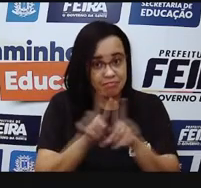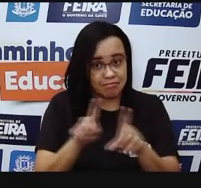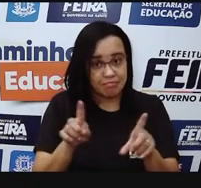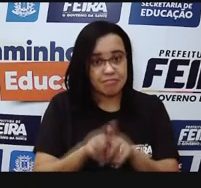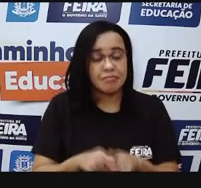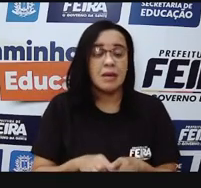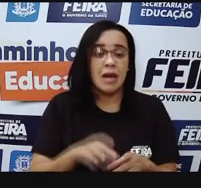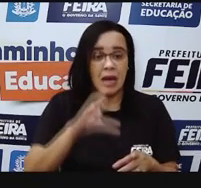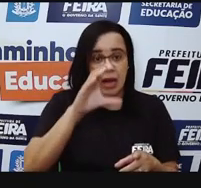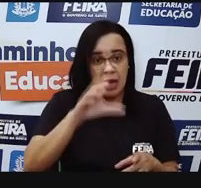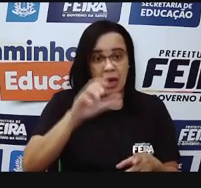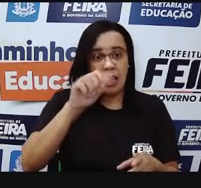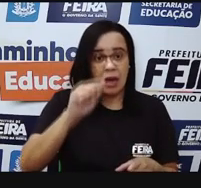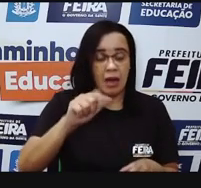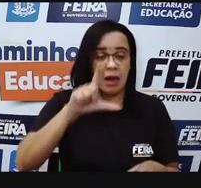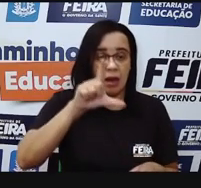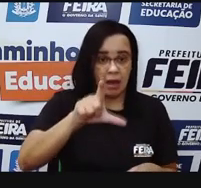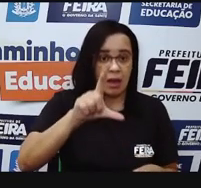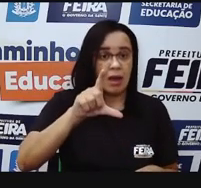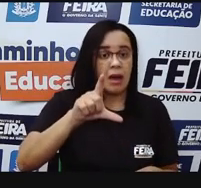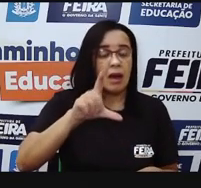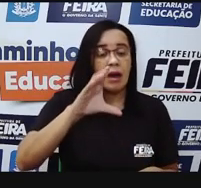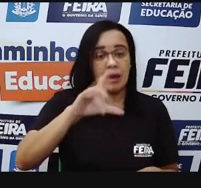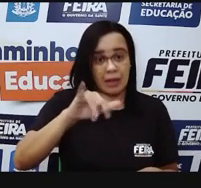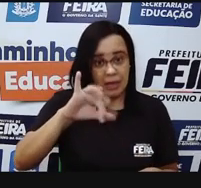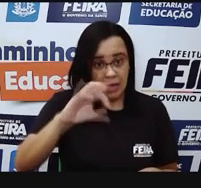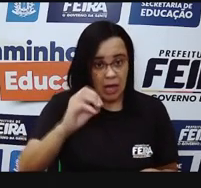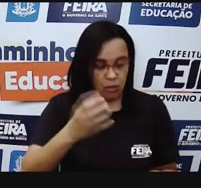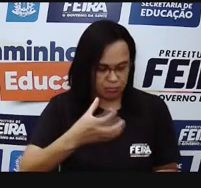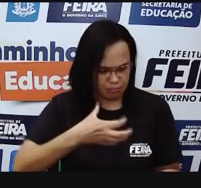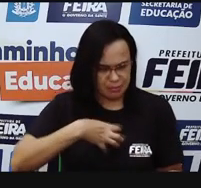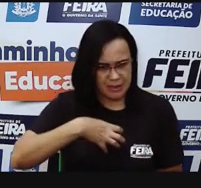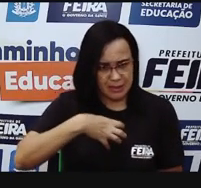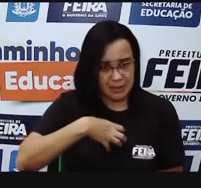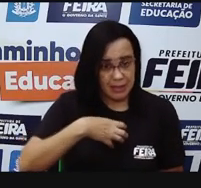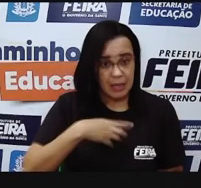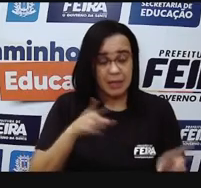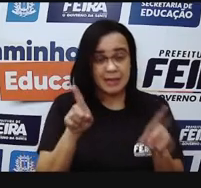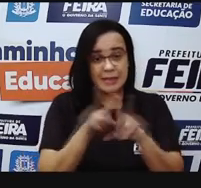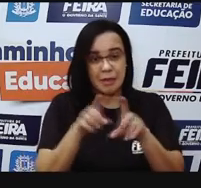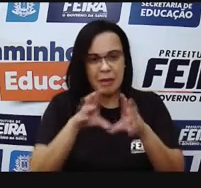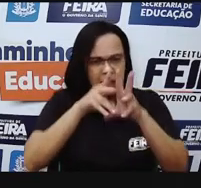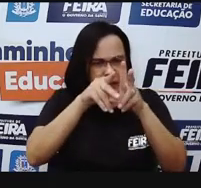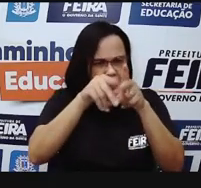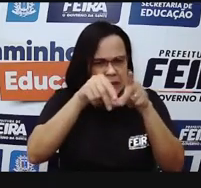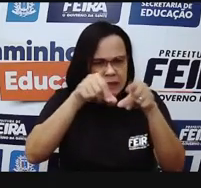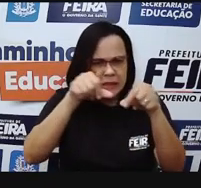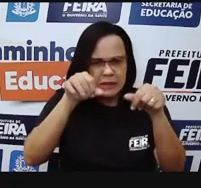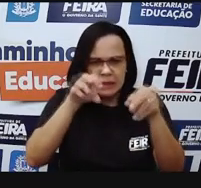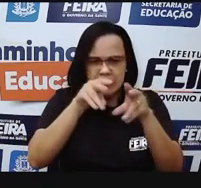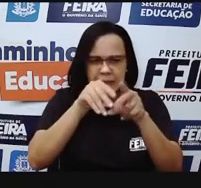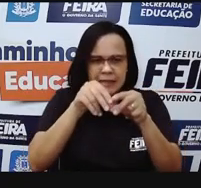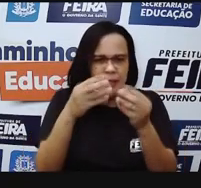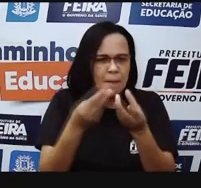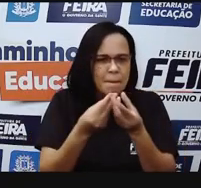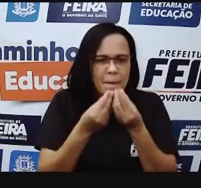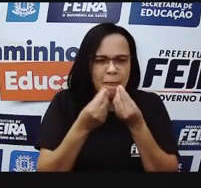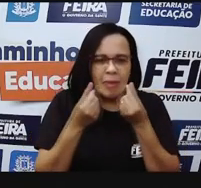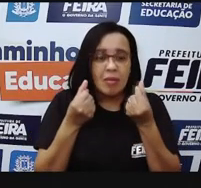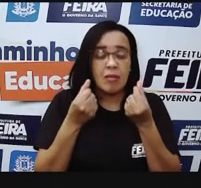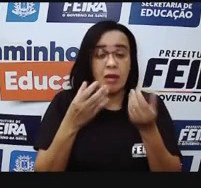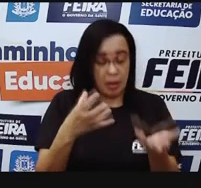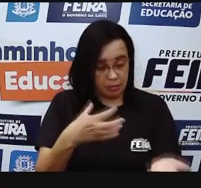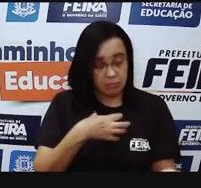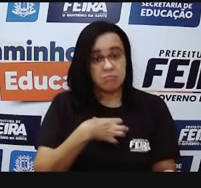sódio, o neomineral. E sódio é onde tem sal, o que forma o nosso sal de cozinha. Então,